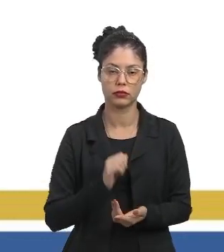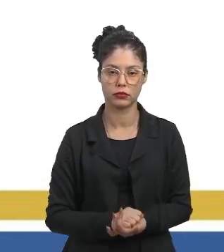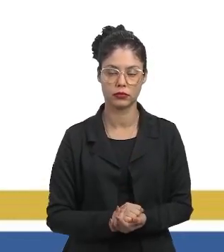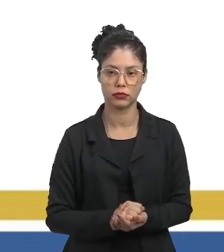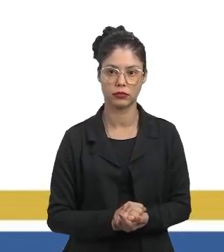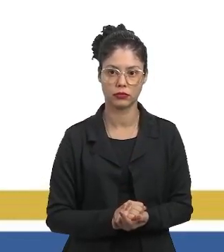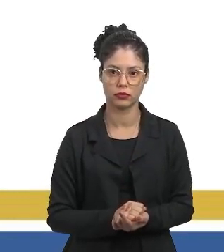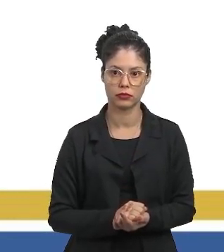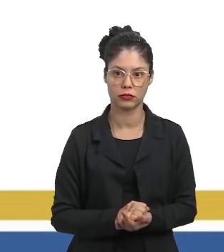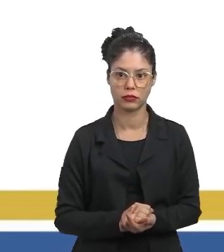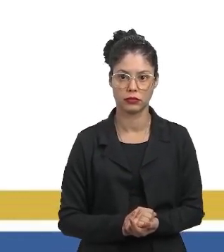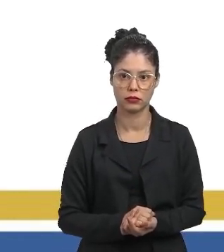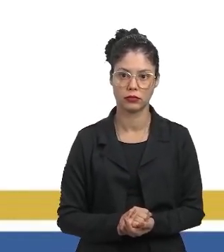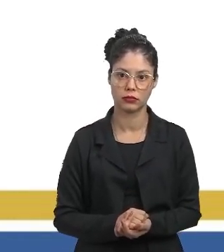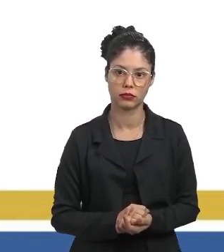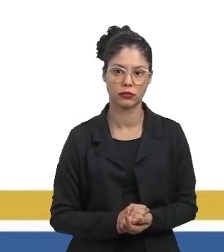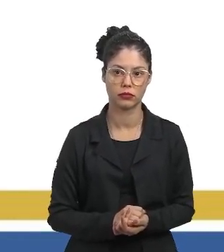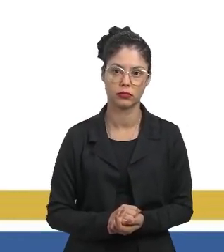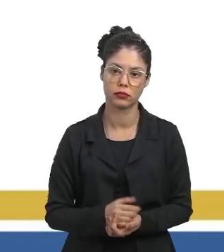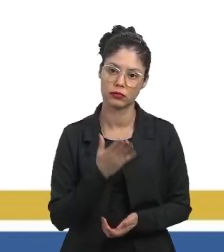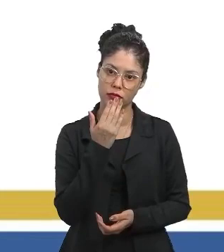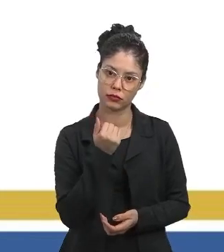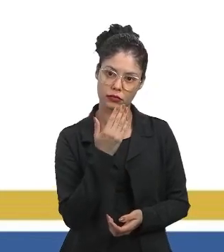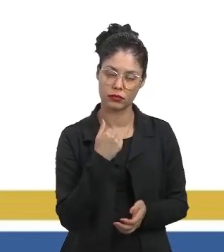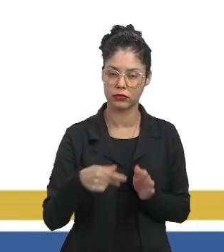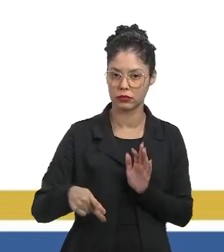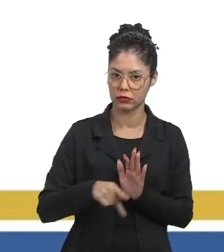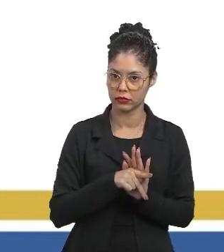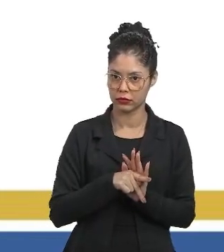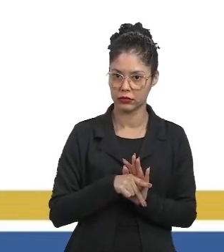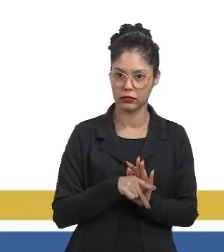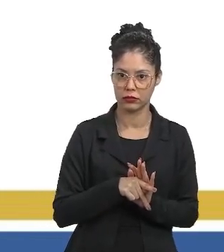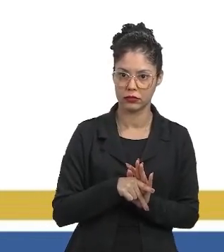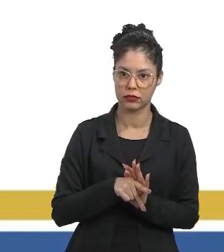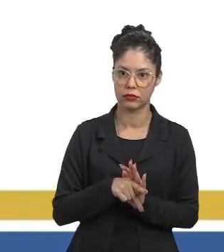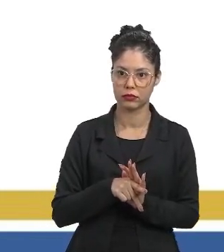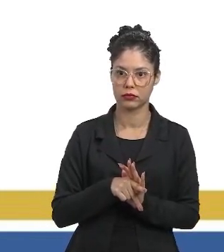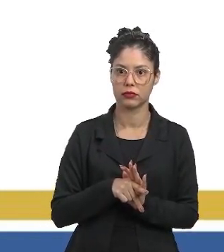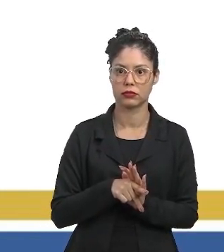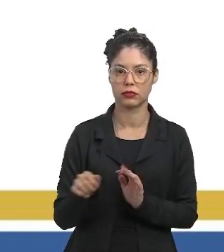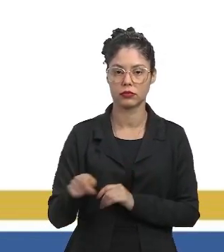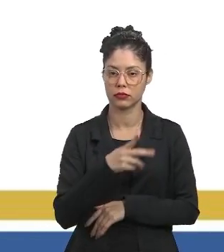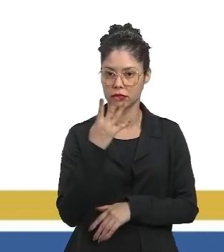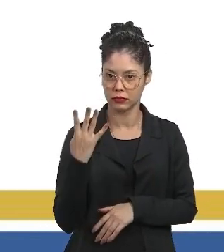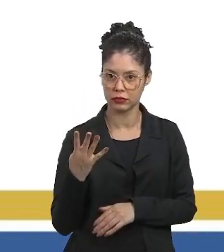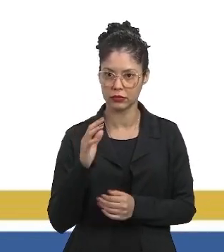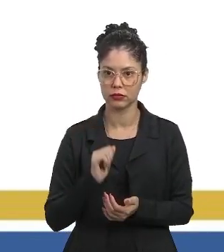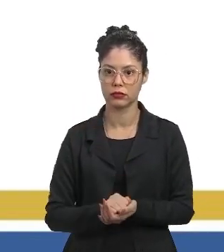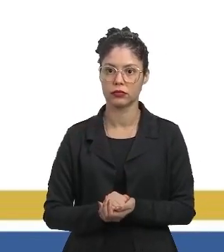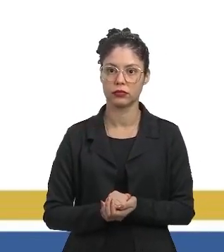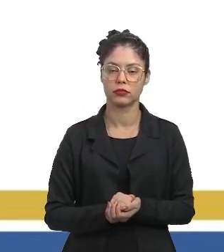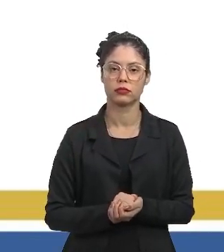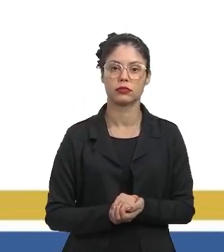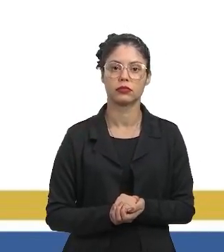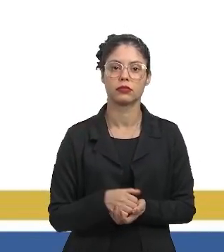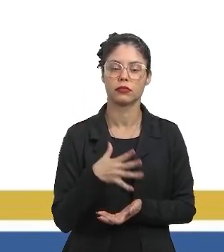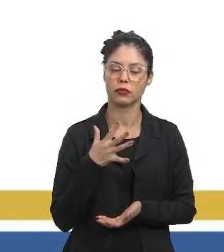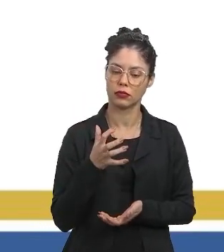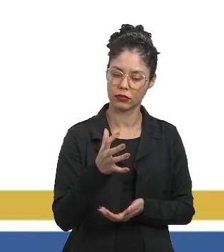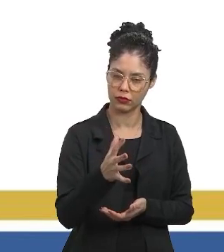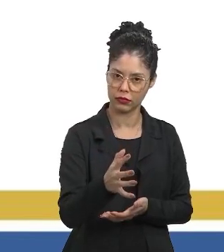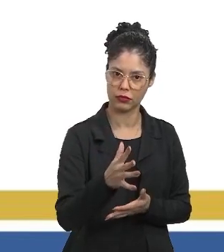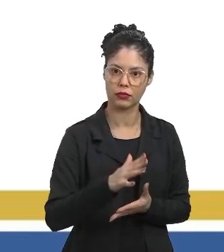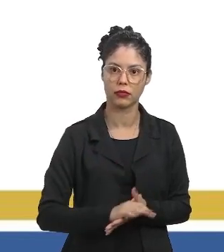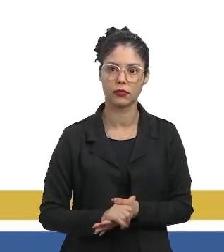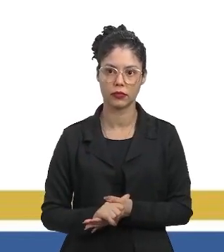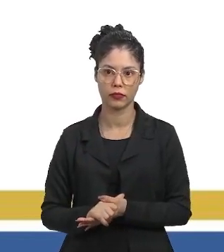foram alimentos muito bons para a quantidade de algas e de bactérias que estavam.